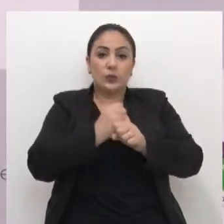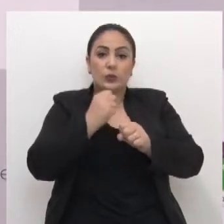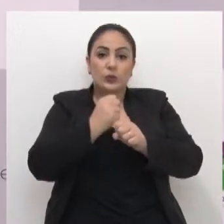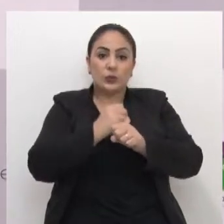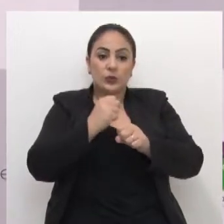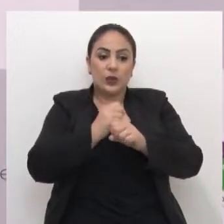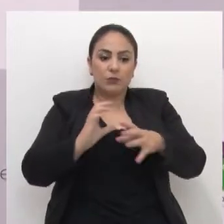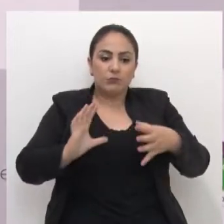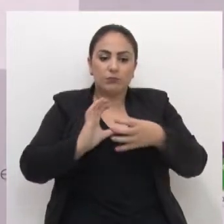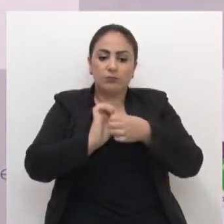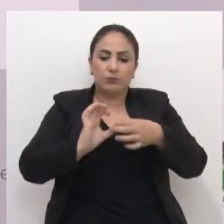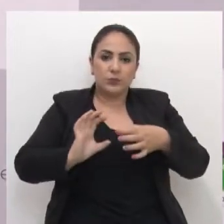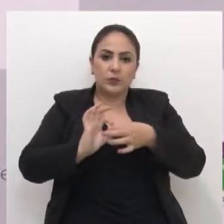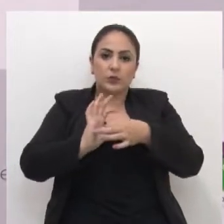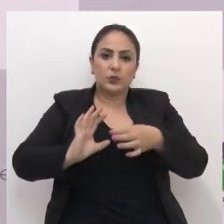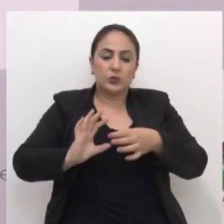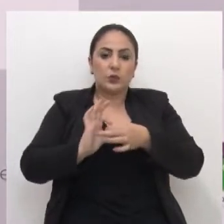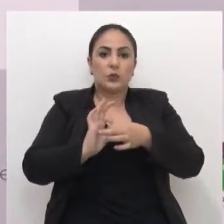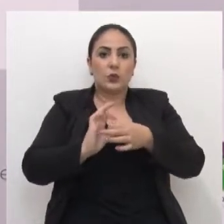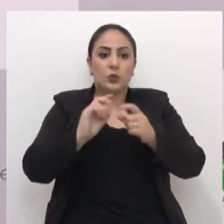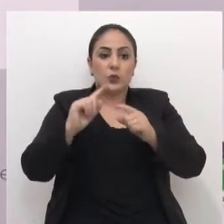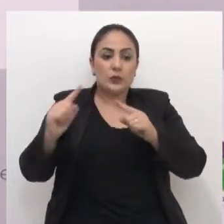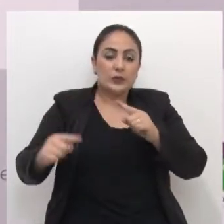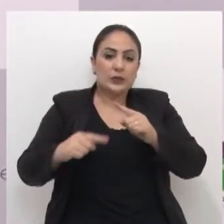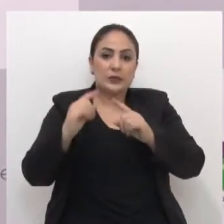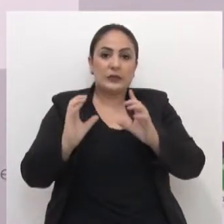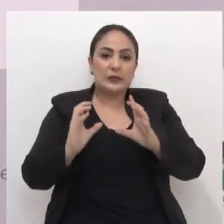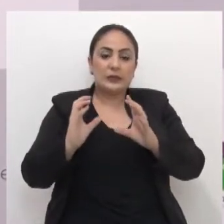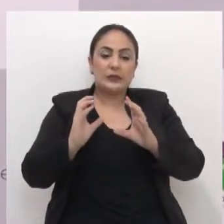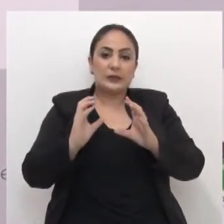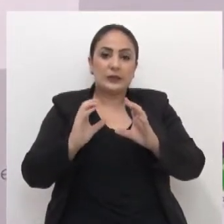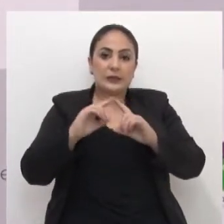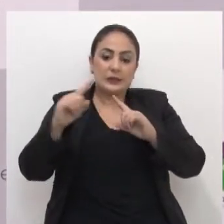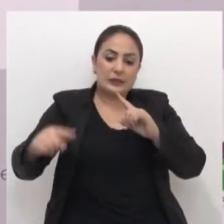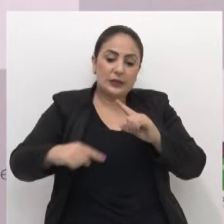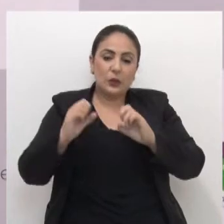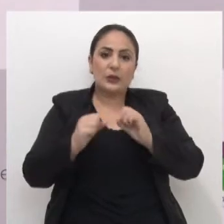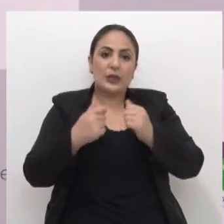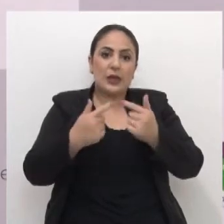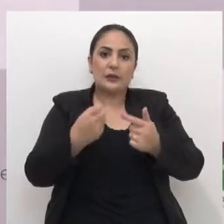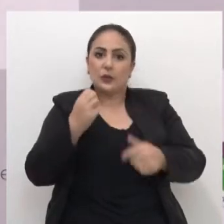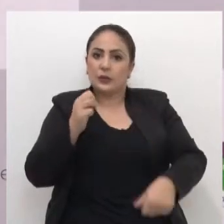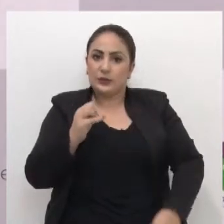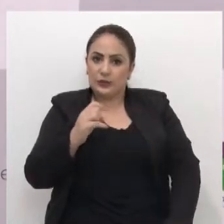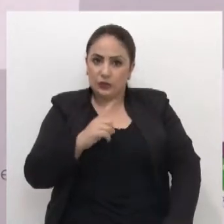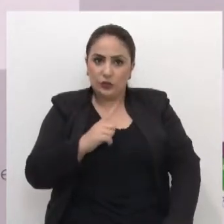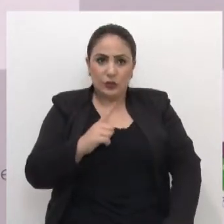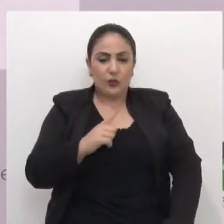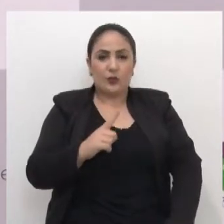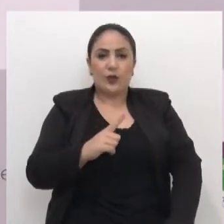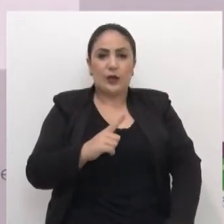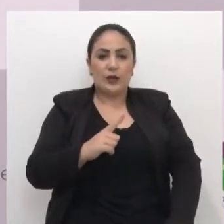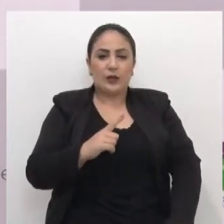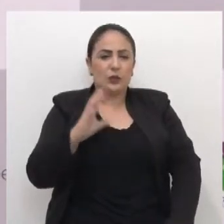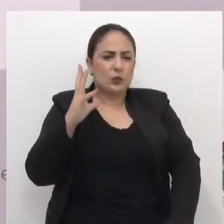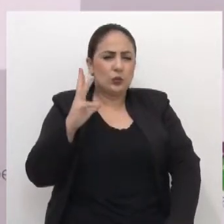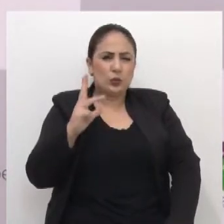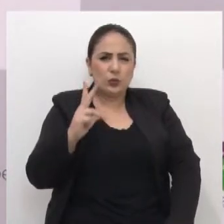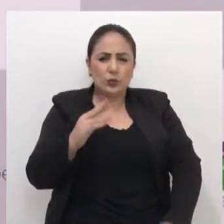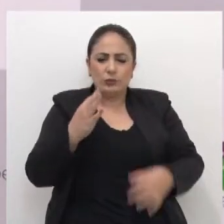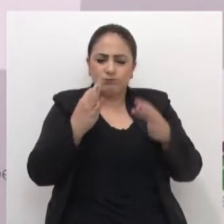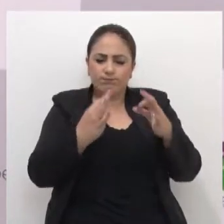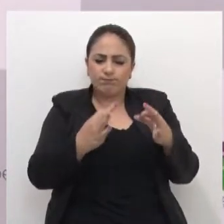construindo está se fechando um núcleo, um ciclo de ações, que quando tiver tudo